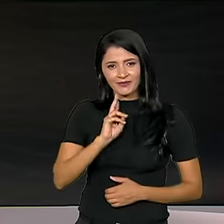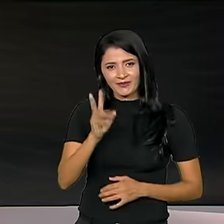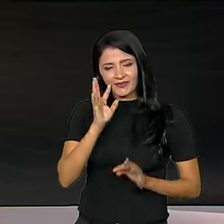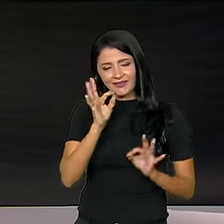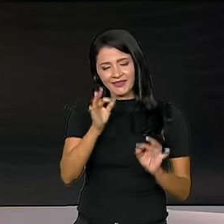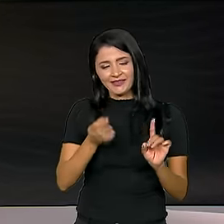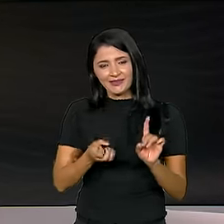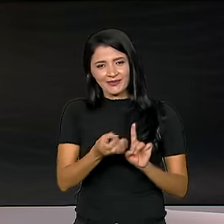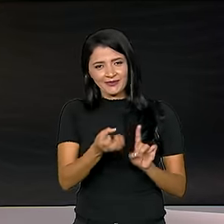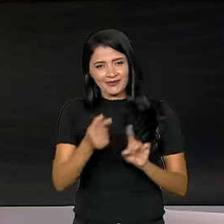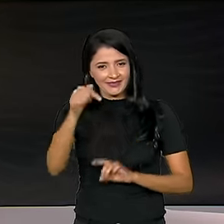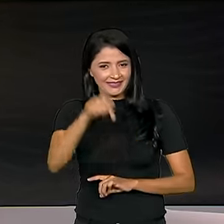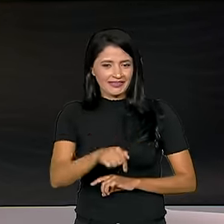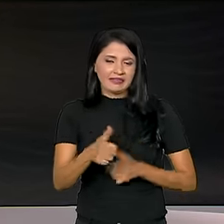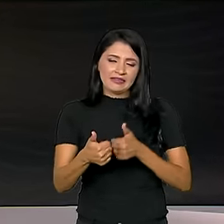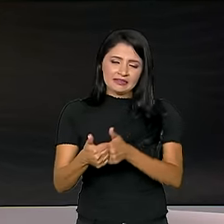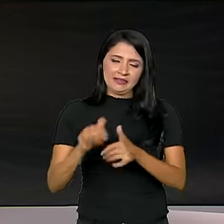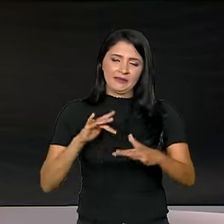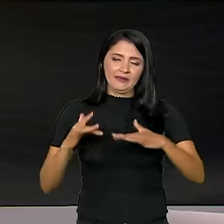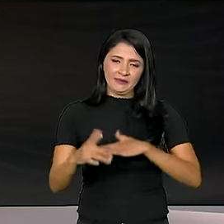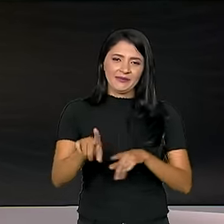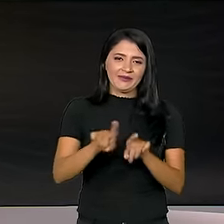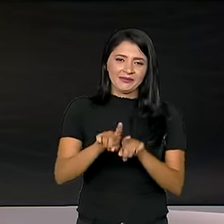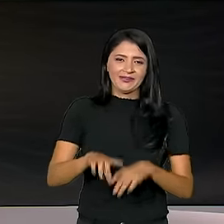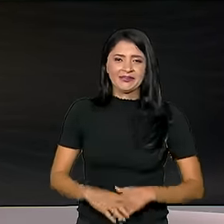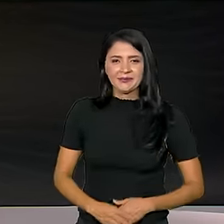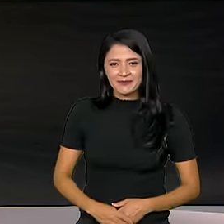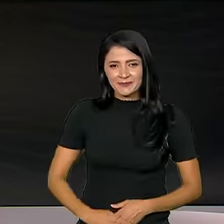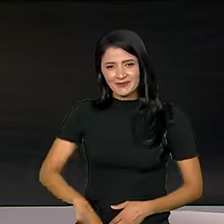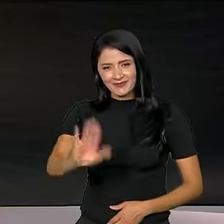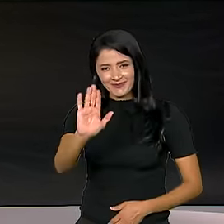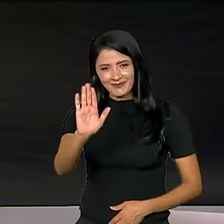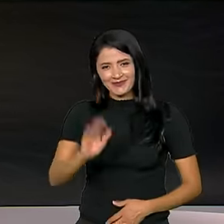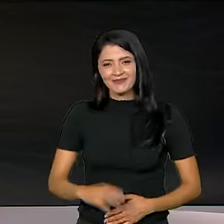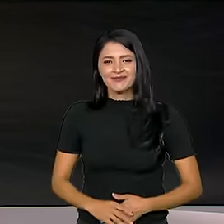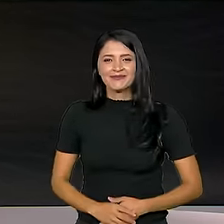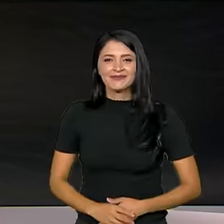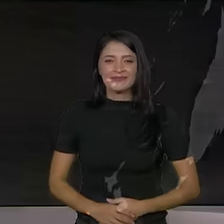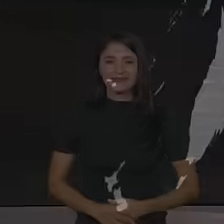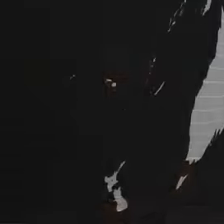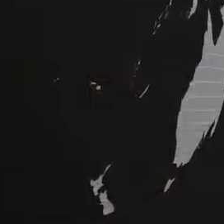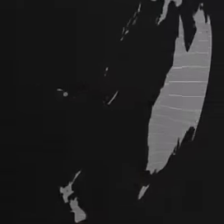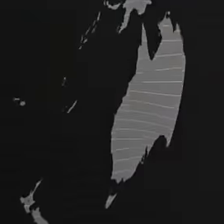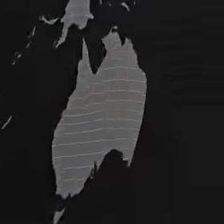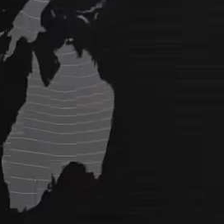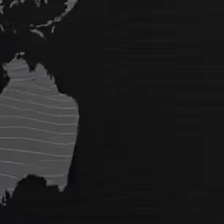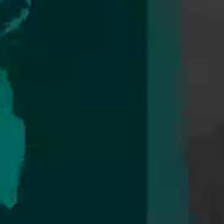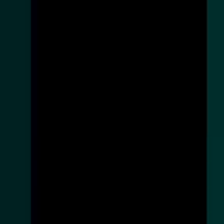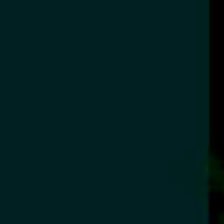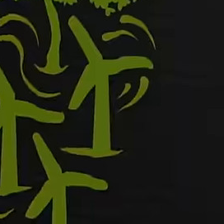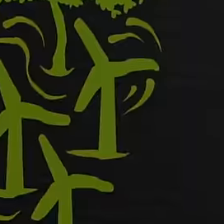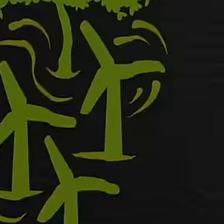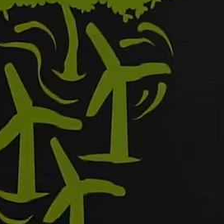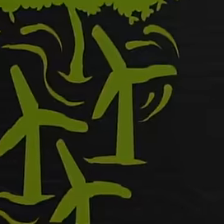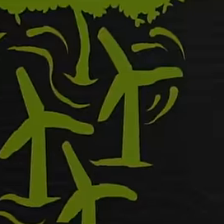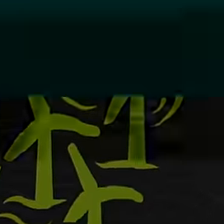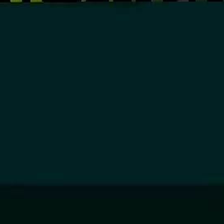ligado aqui no Canal GOV e nos siga também pelas nossas redes sociais. Até a próxima! Tchau,